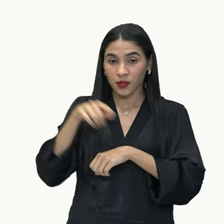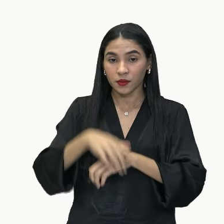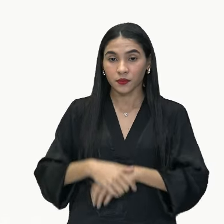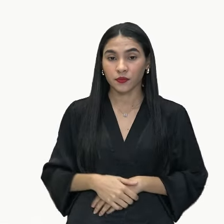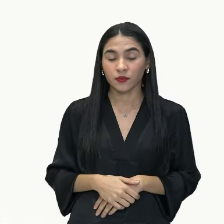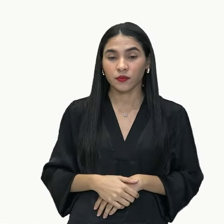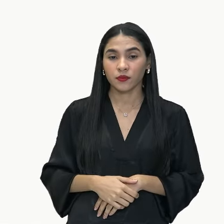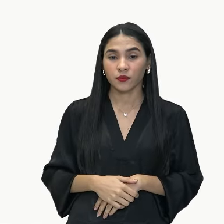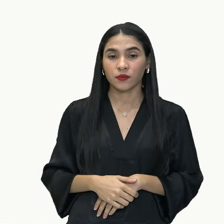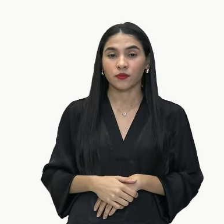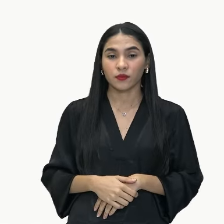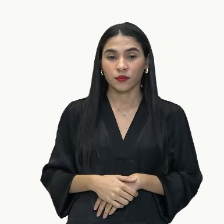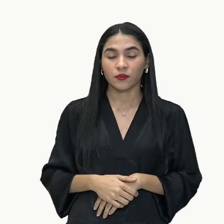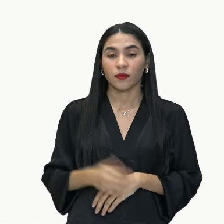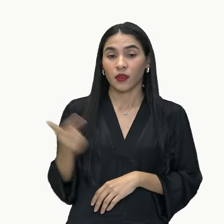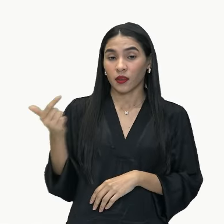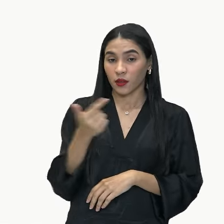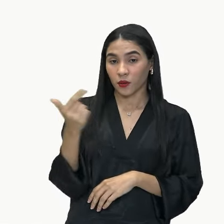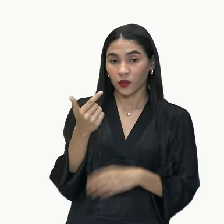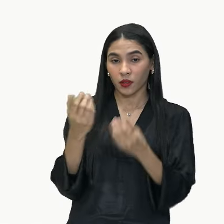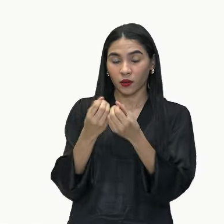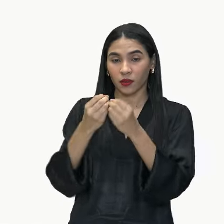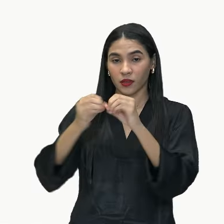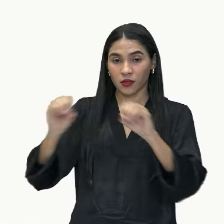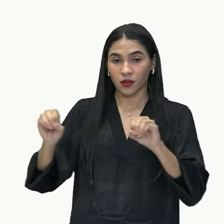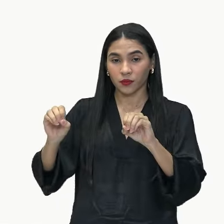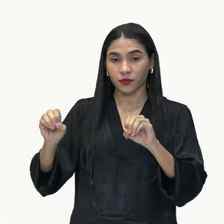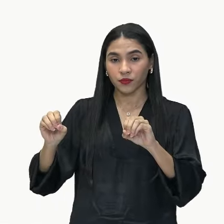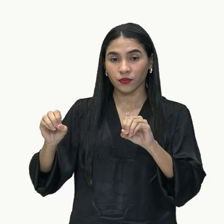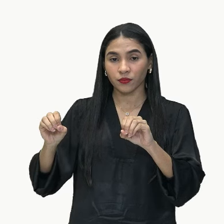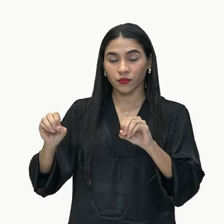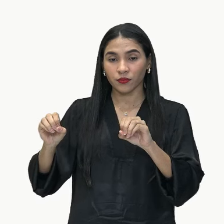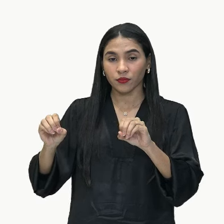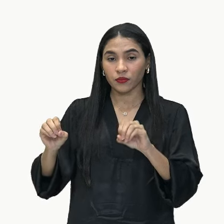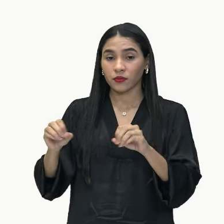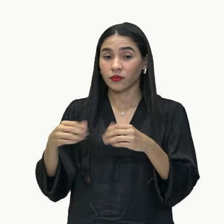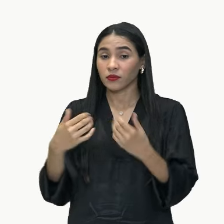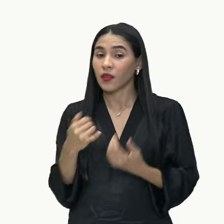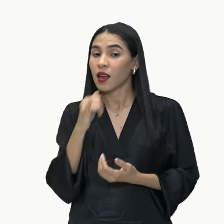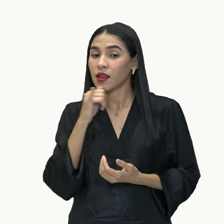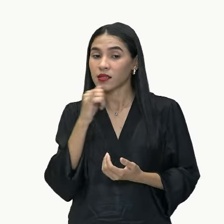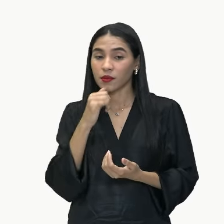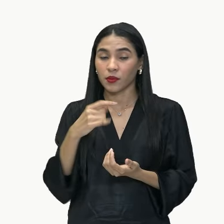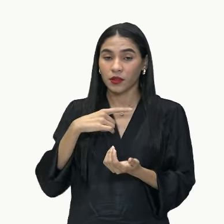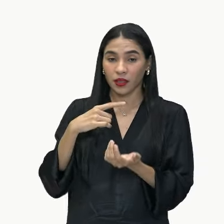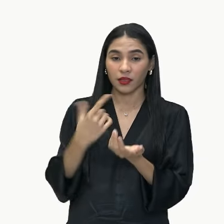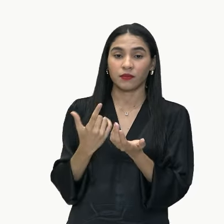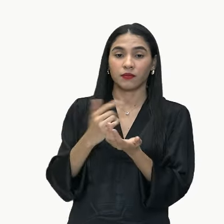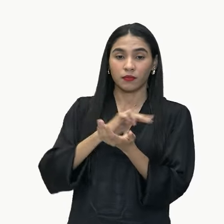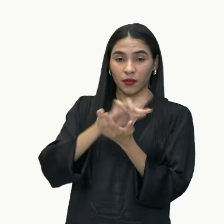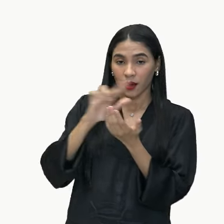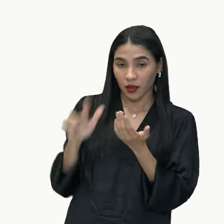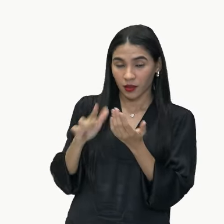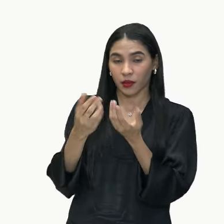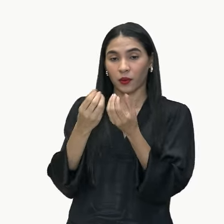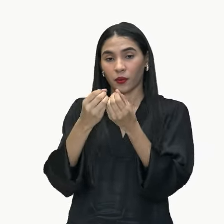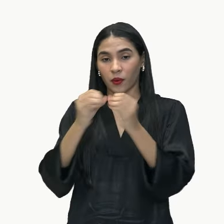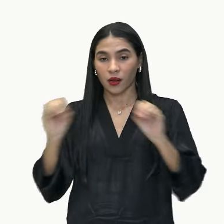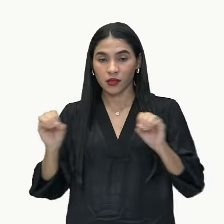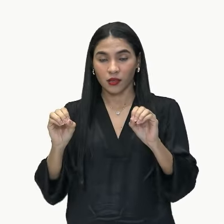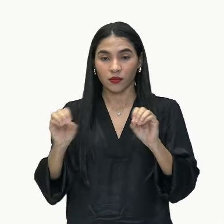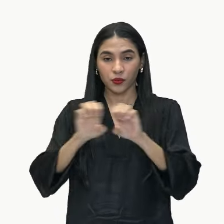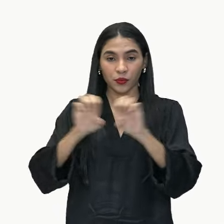É que nessa minha segunda oração, né? embora tenhamos toda essa composição de uma oração,